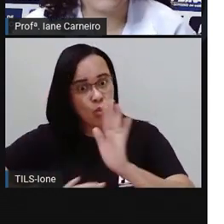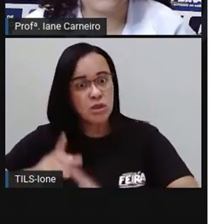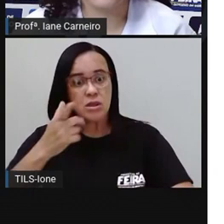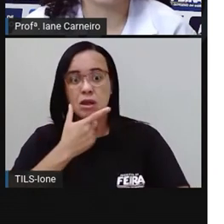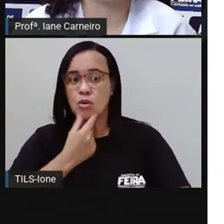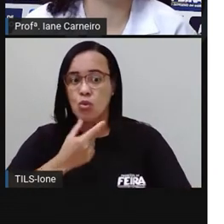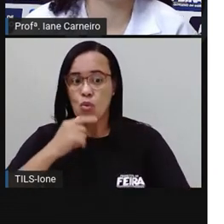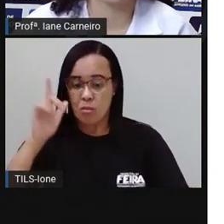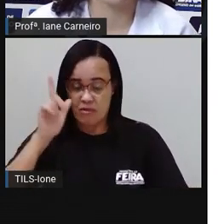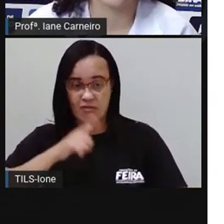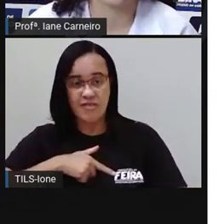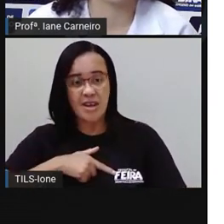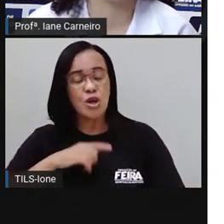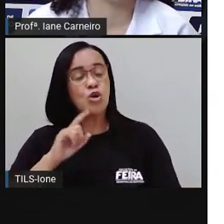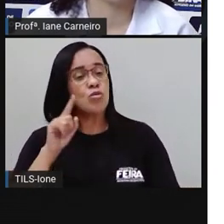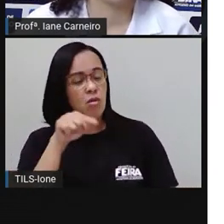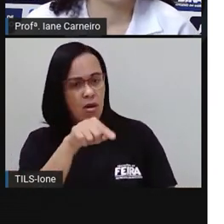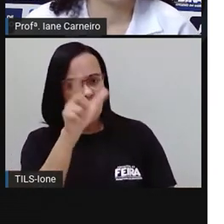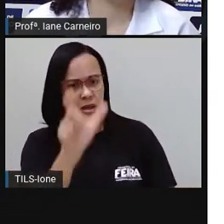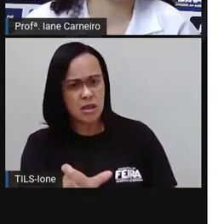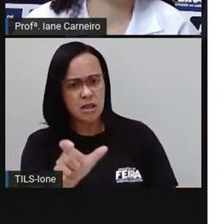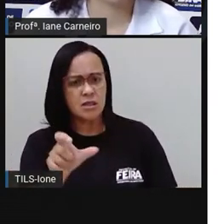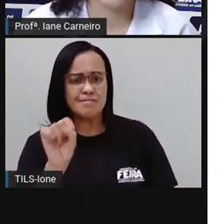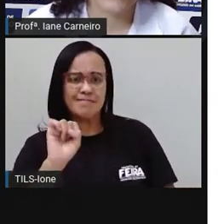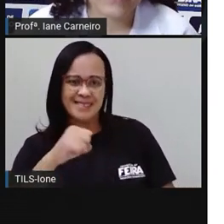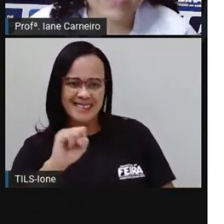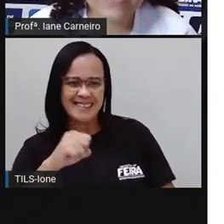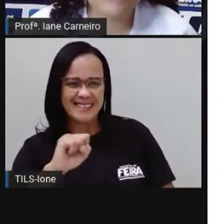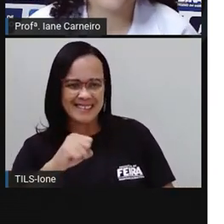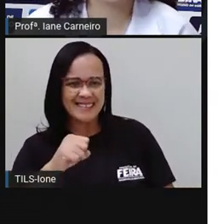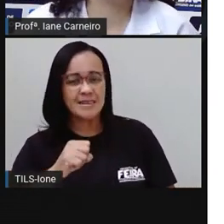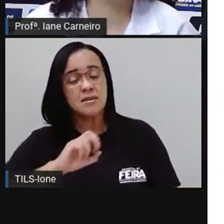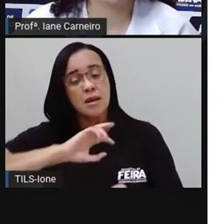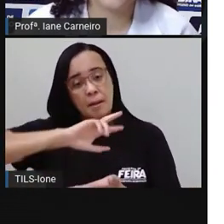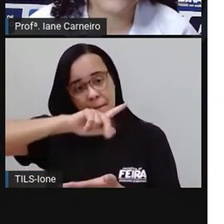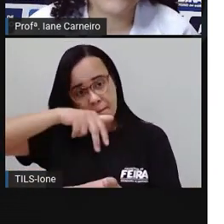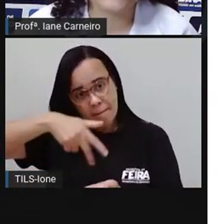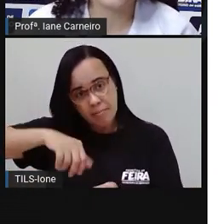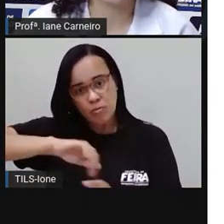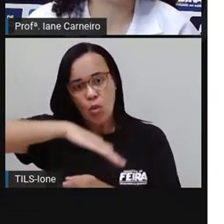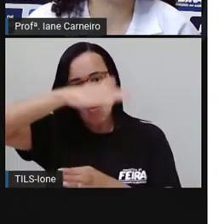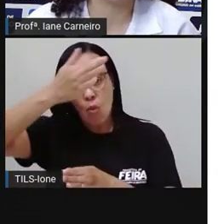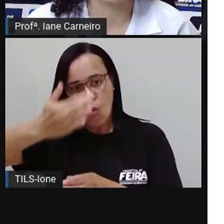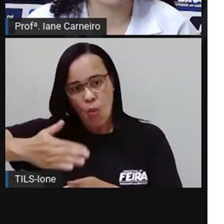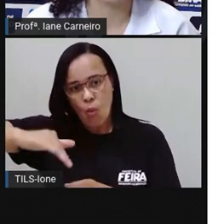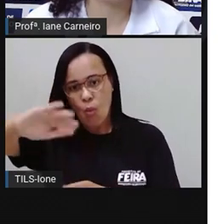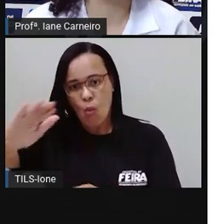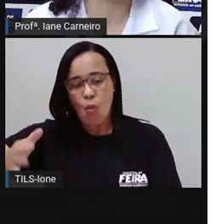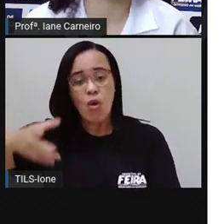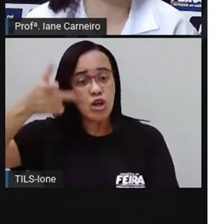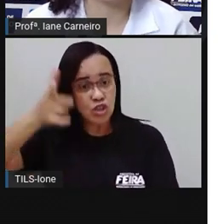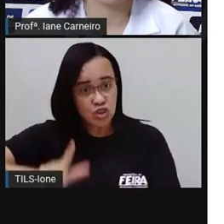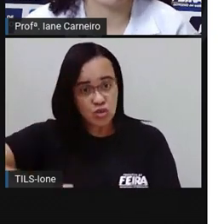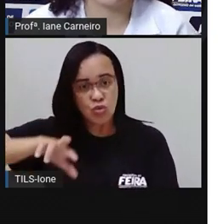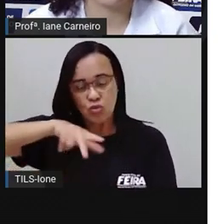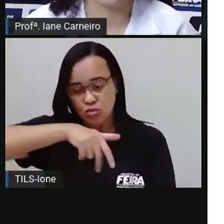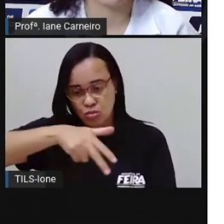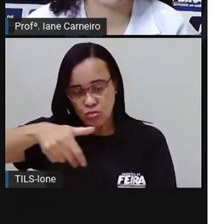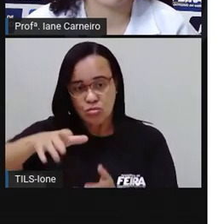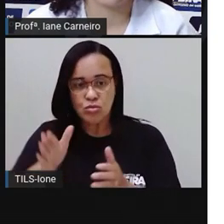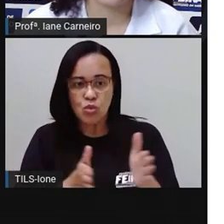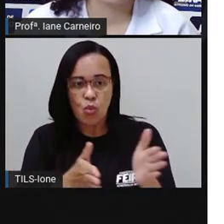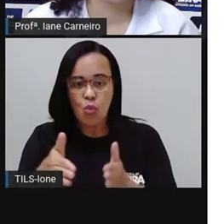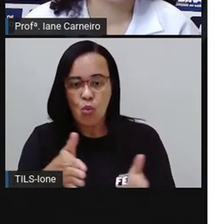Sim, mamãe. Respondeu Theo. Ele atravessou o campo, subiu o morro e desceu pelo longo caminho até a ponte.